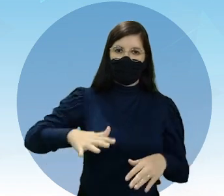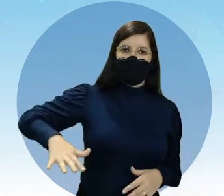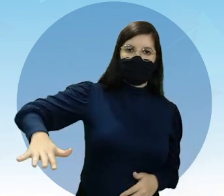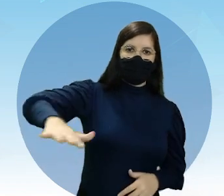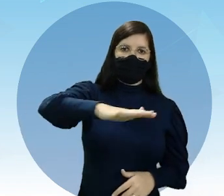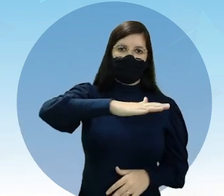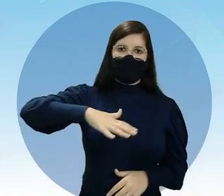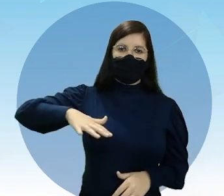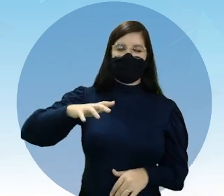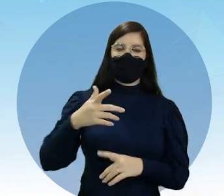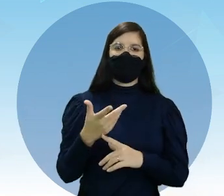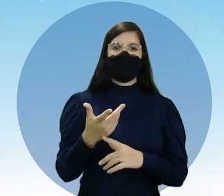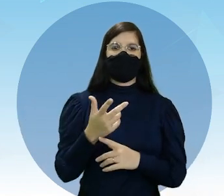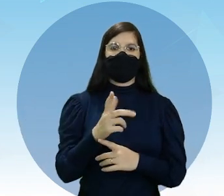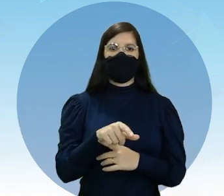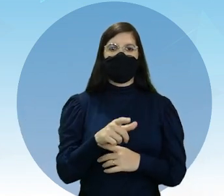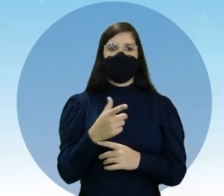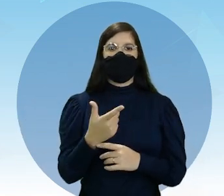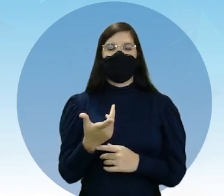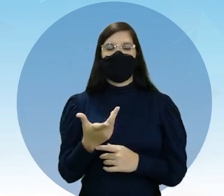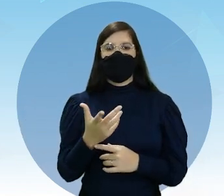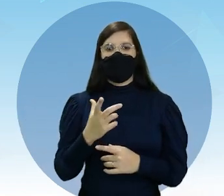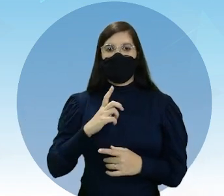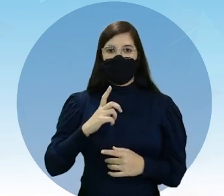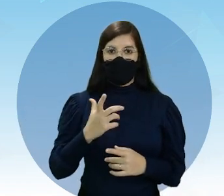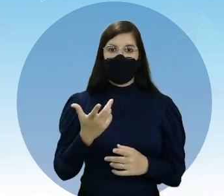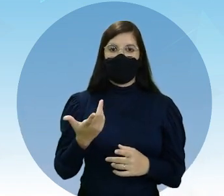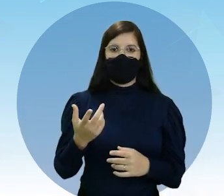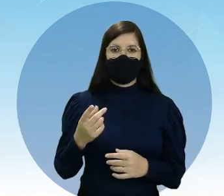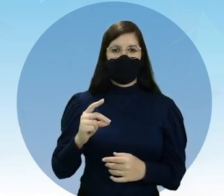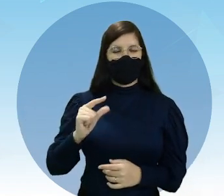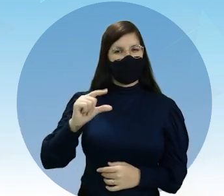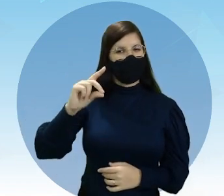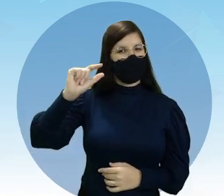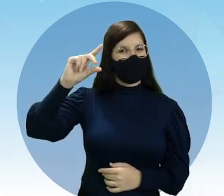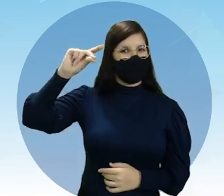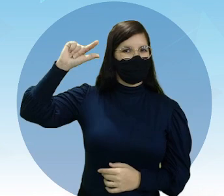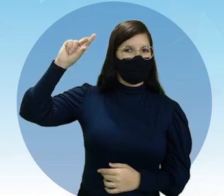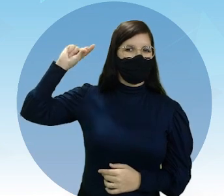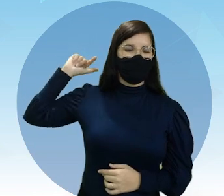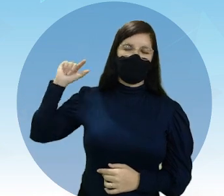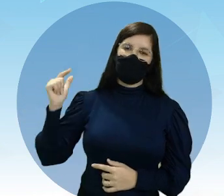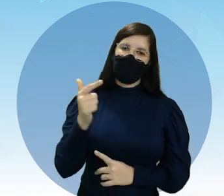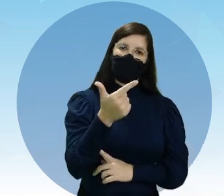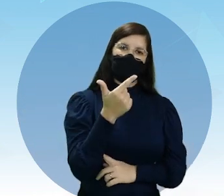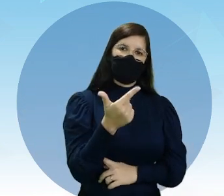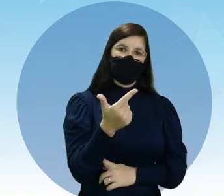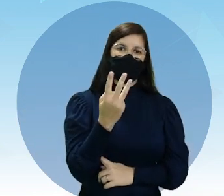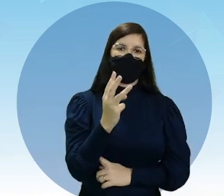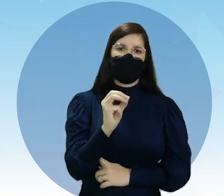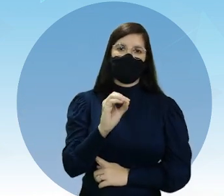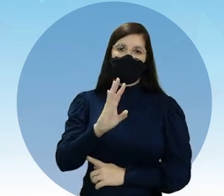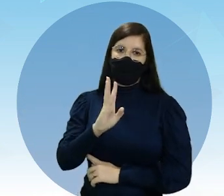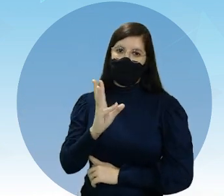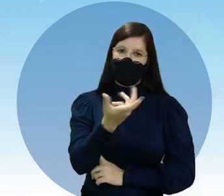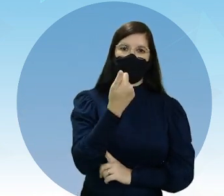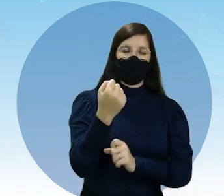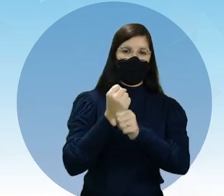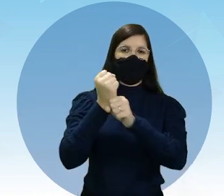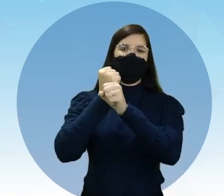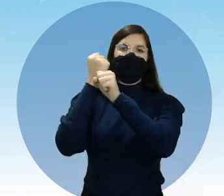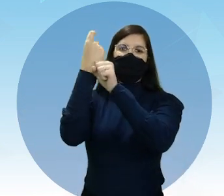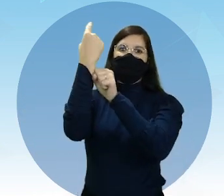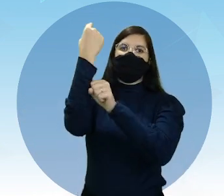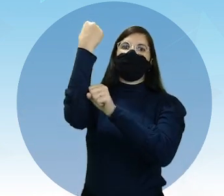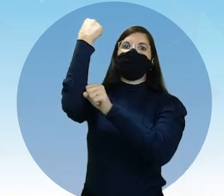entre eles. Só que isso há mais de 230 milhões de anos. Ou seja,